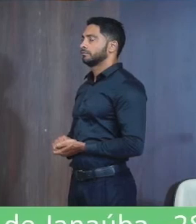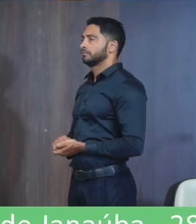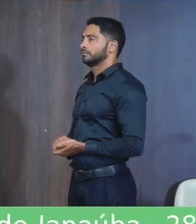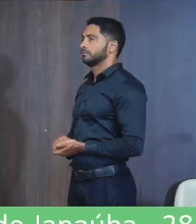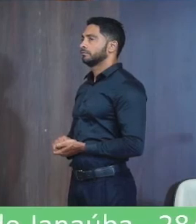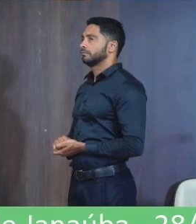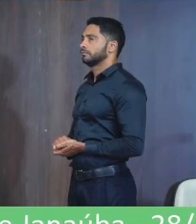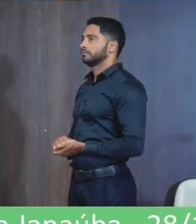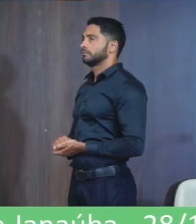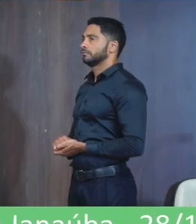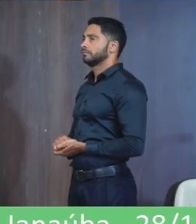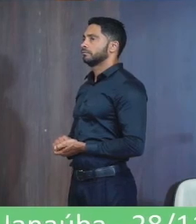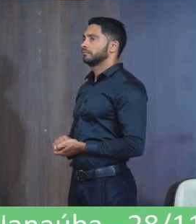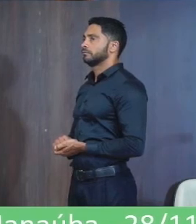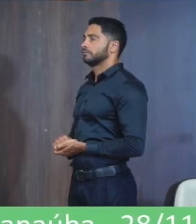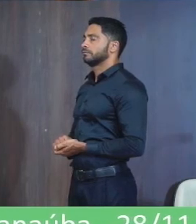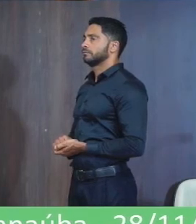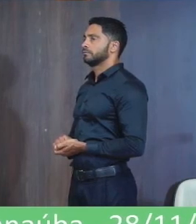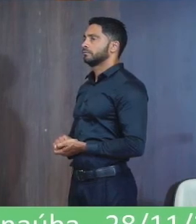plumeia